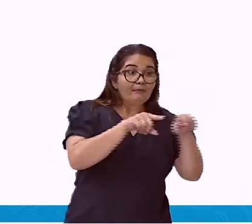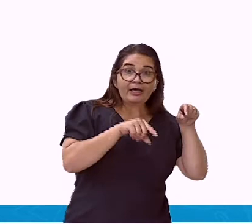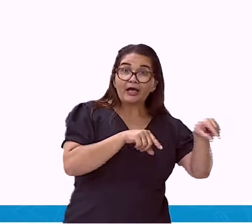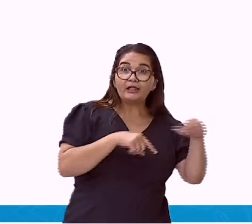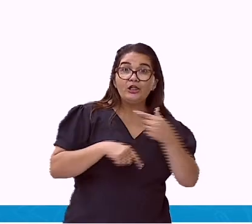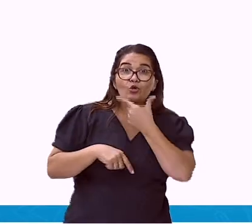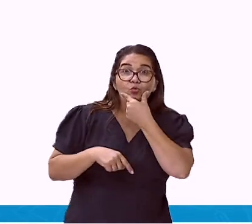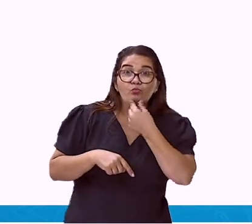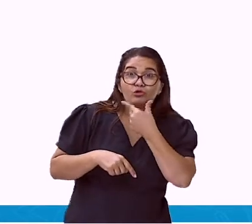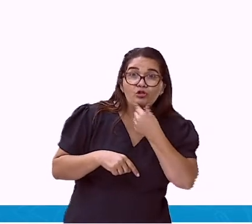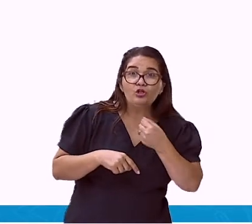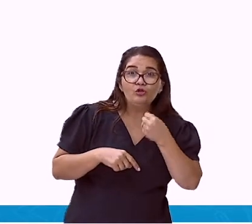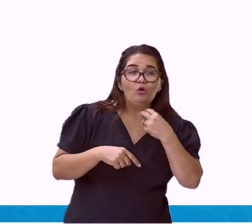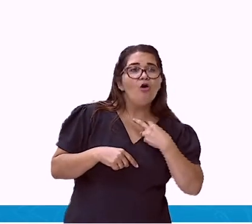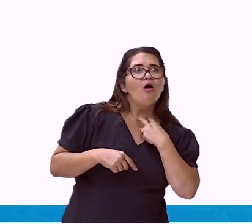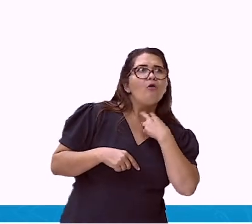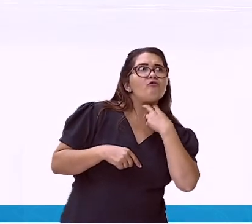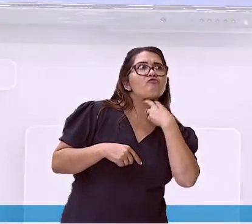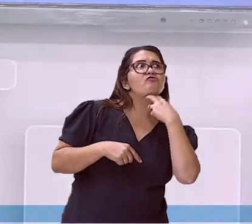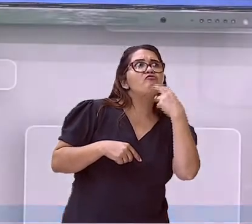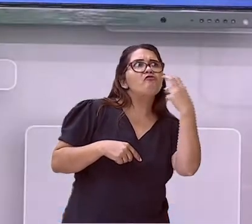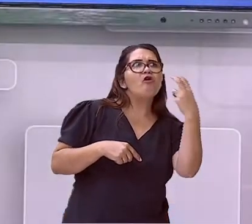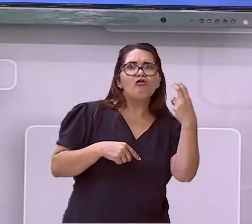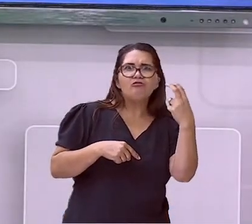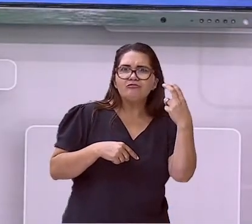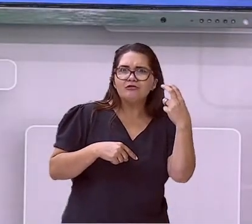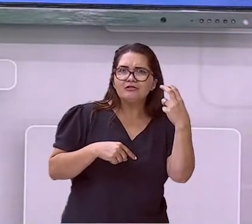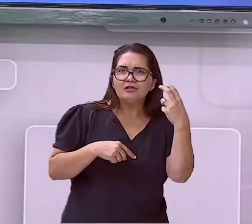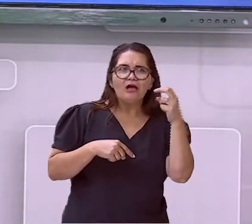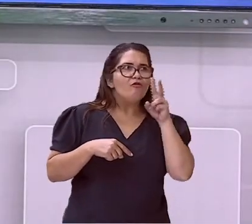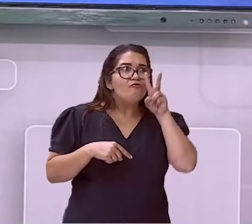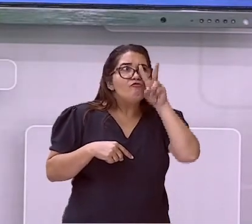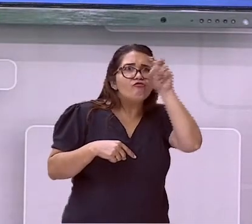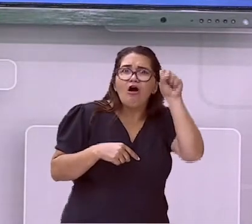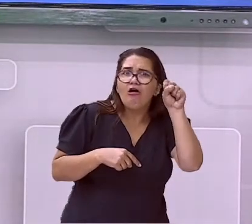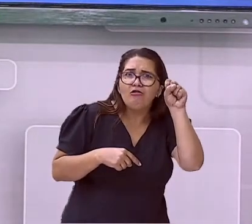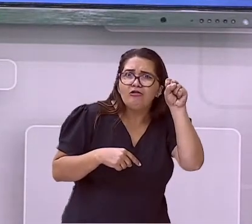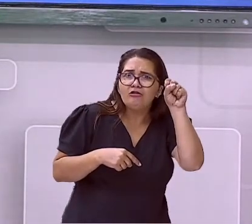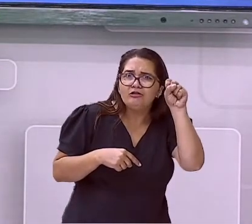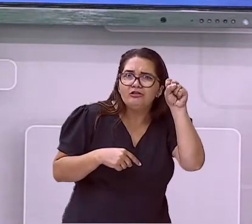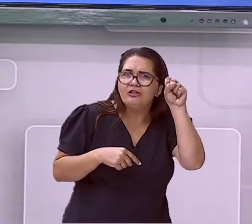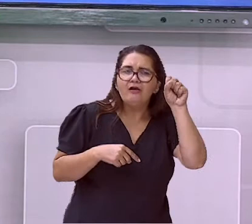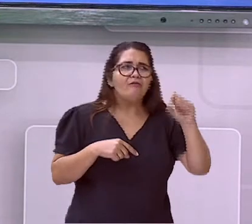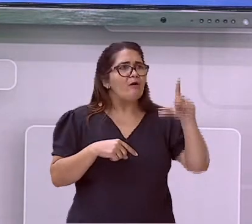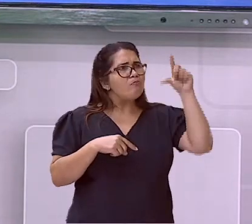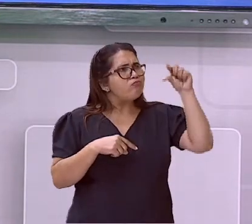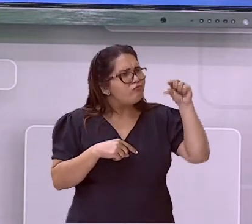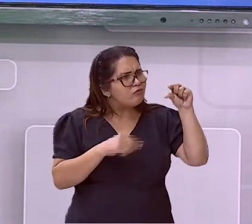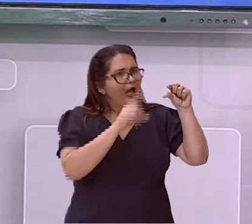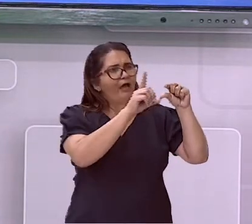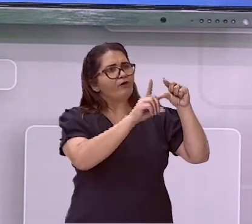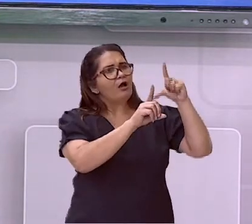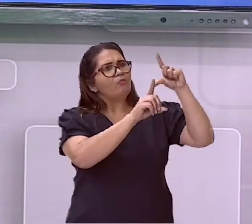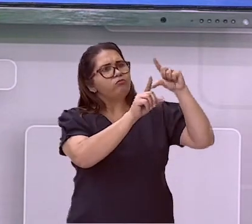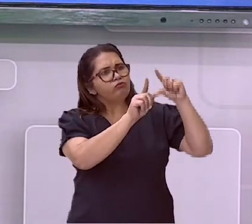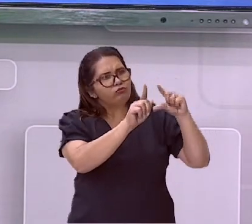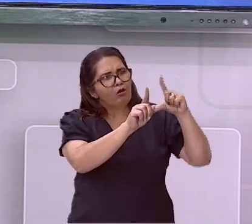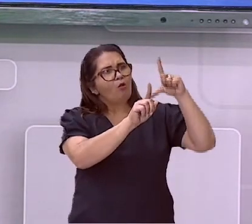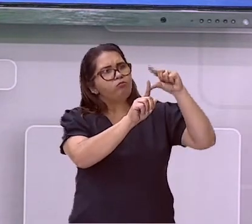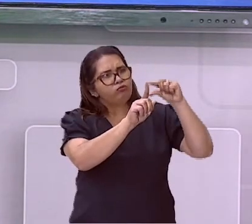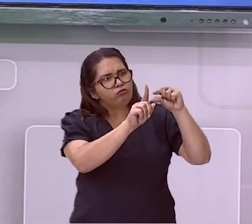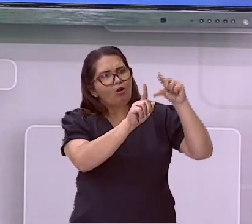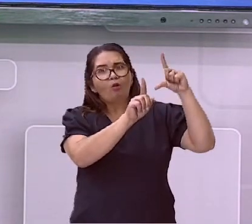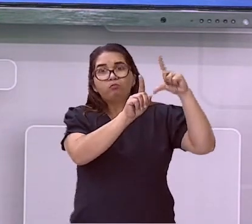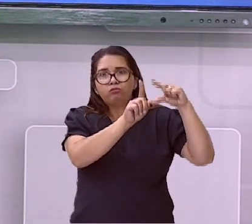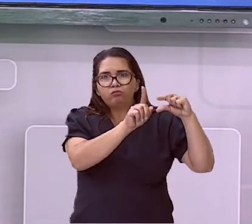na mesma hora que o menino está num grave, ele vai para um agudo. E aí, a voz sobe, a voz desce, mistura tudo. Às vezes, parece estar rouco,